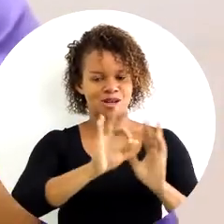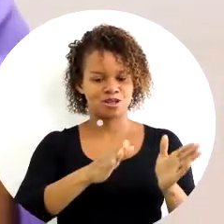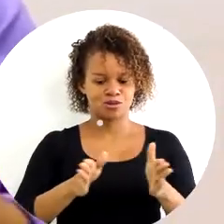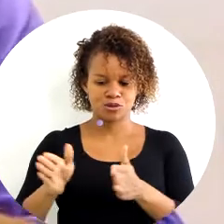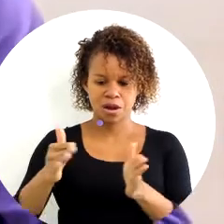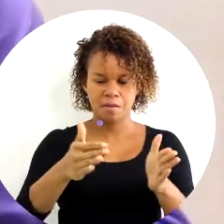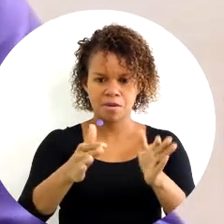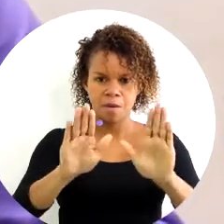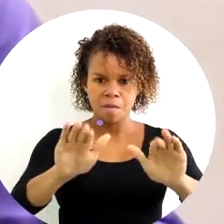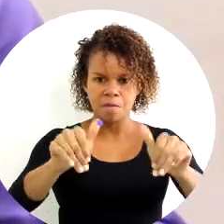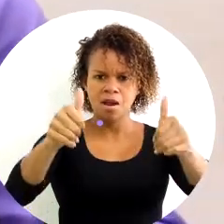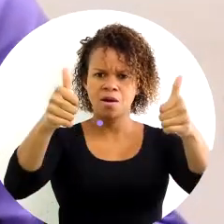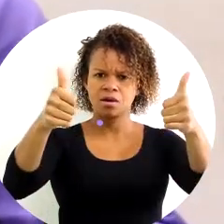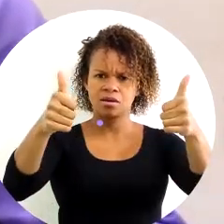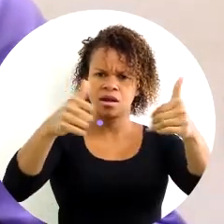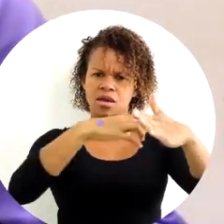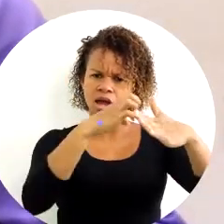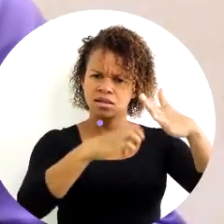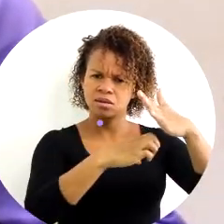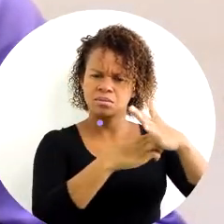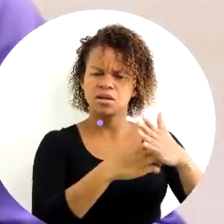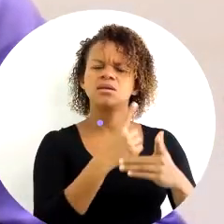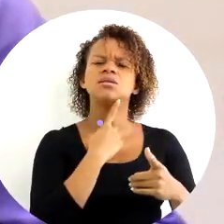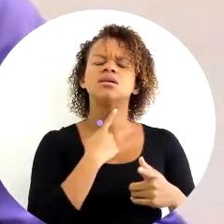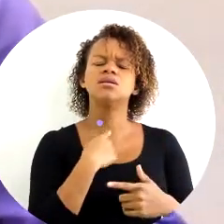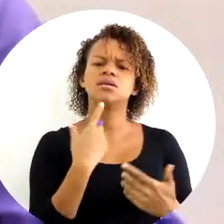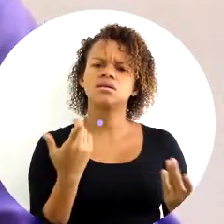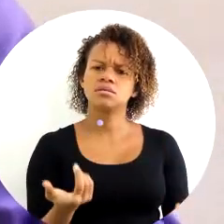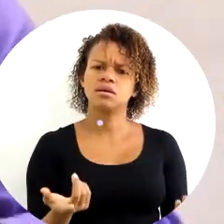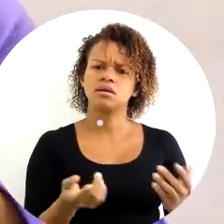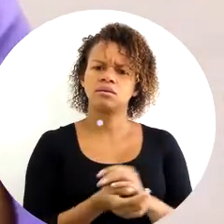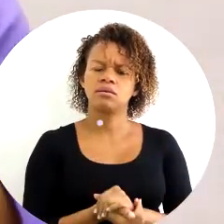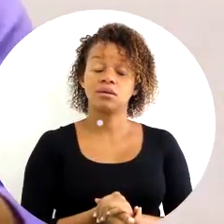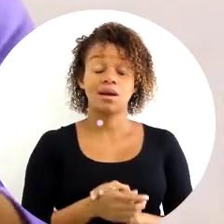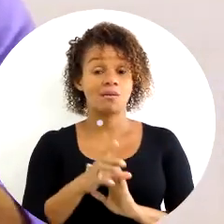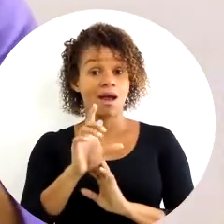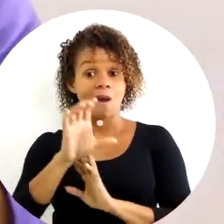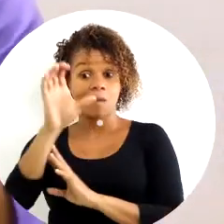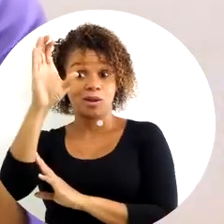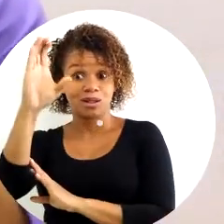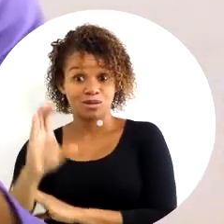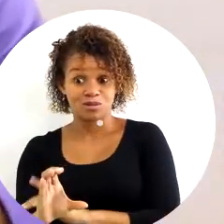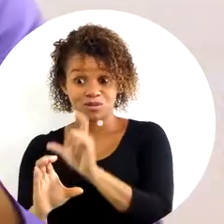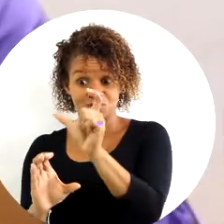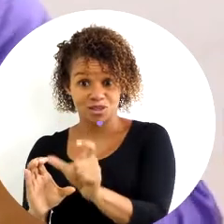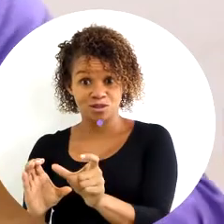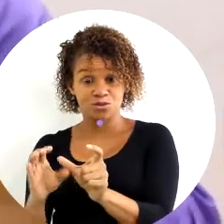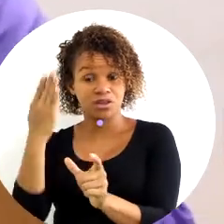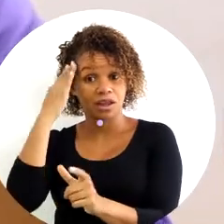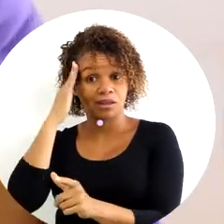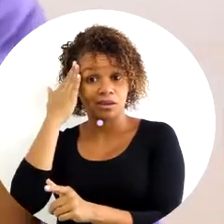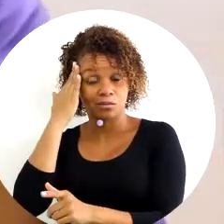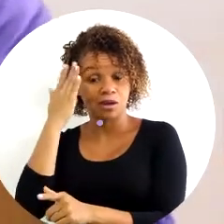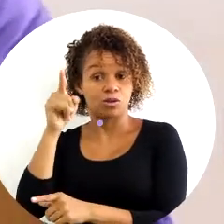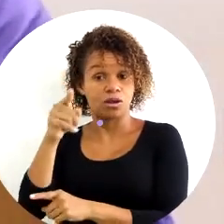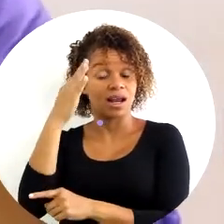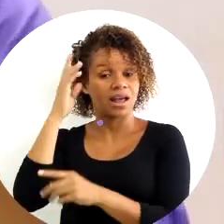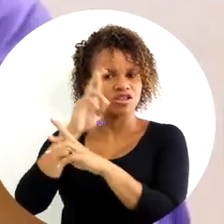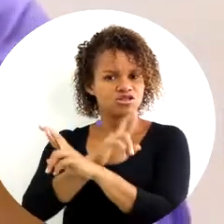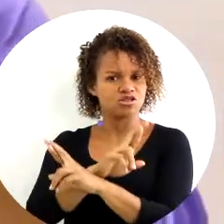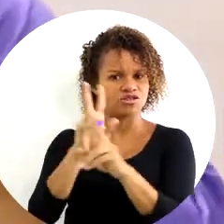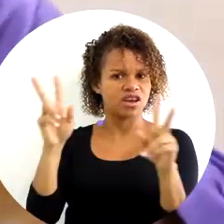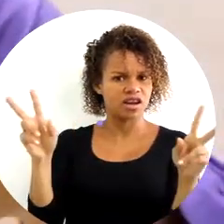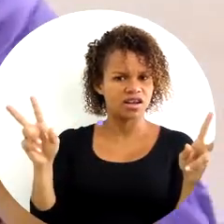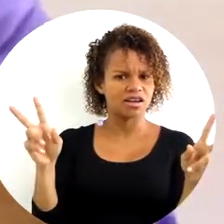caminho de melhoria contínua que as empresas tanto desejam. Então, é o indivíduo, é o entendimento de que o indivíduo é diferente,